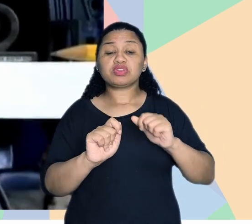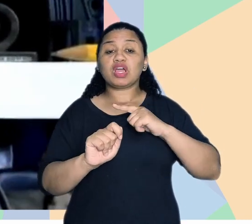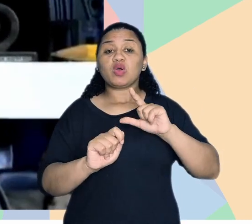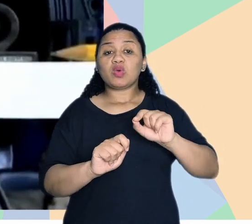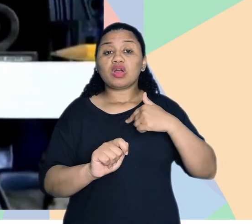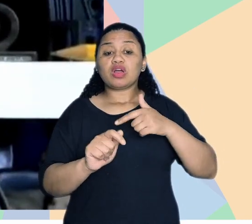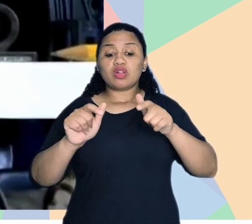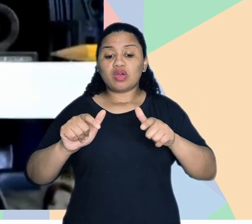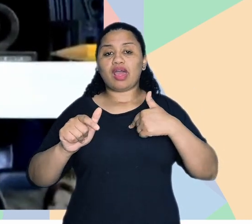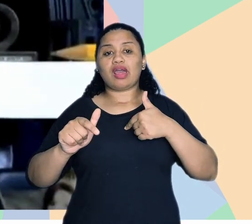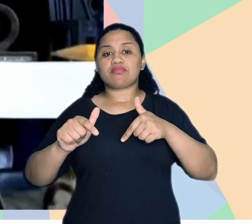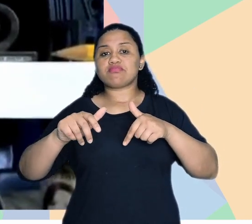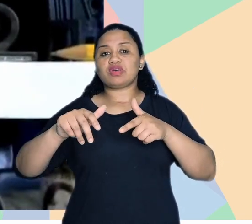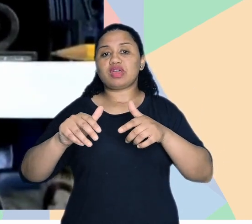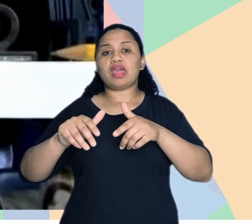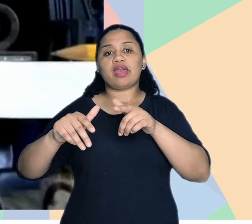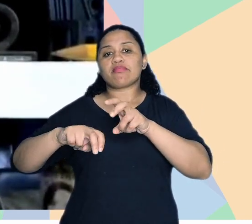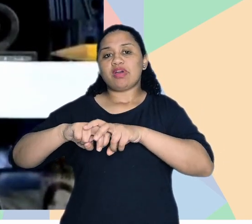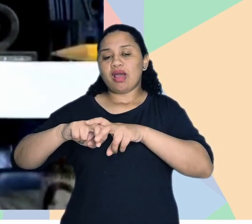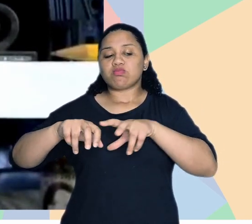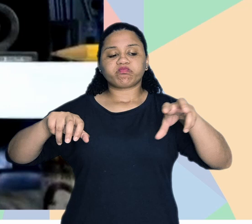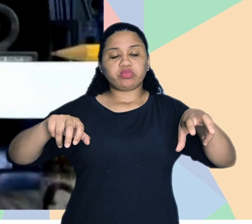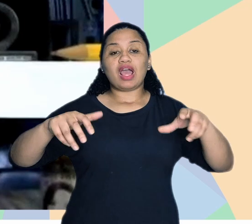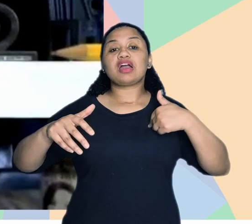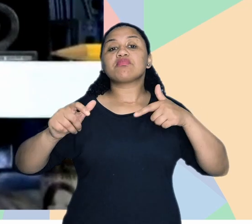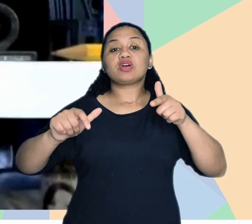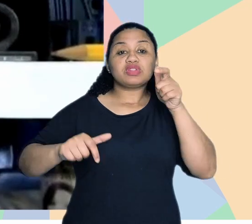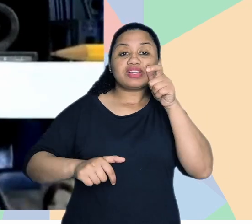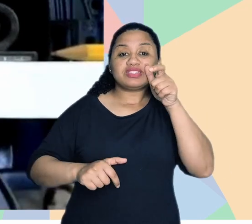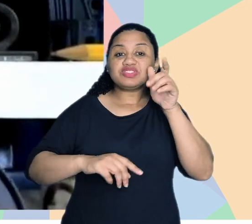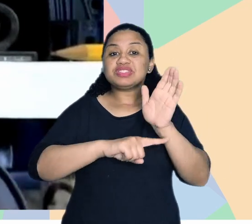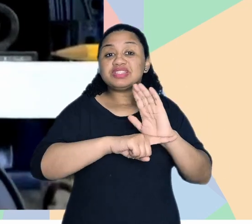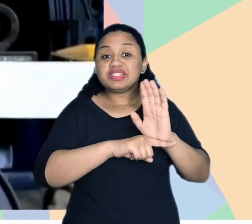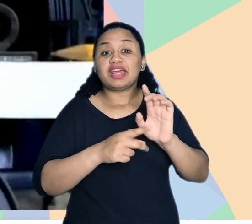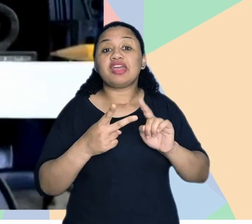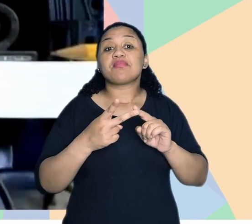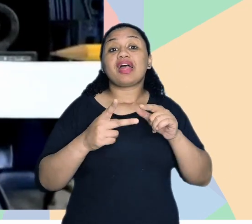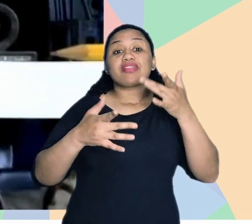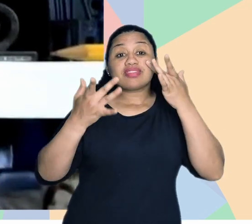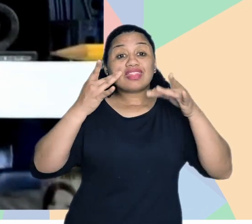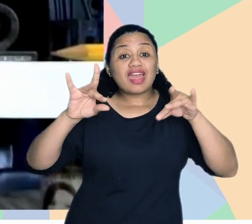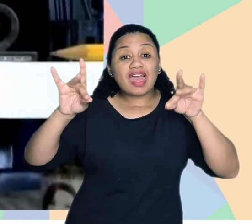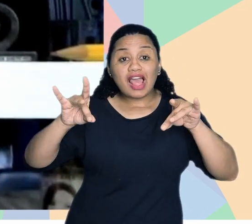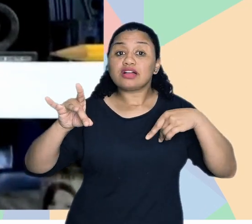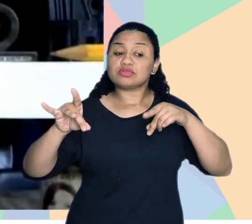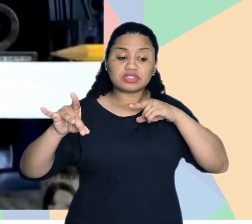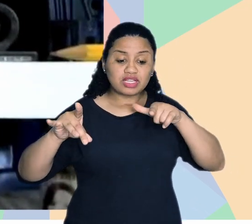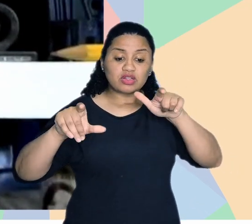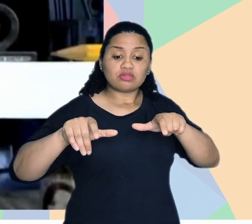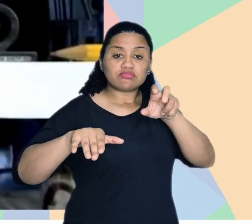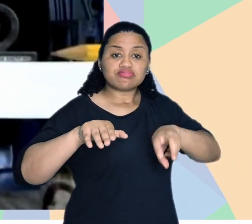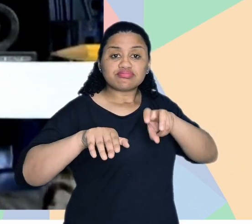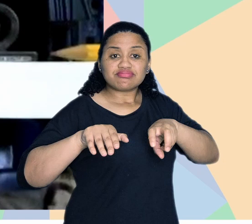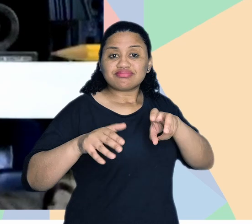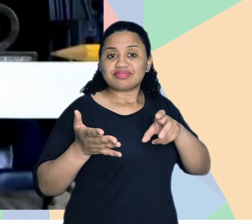ter um espaço entre poltronas para assistir uma sessão de cinema ou de teatro, por exemplo, né? E aí, se tem